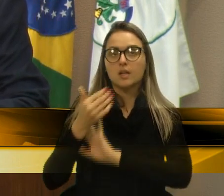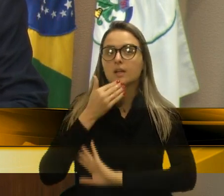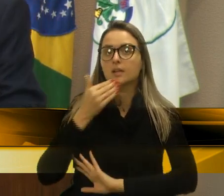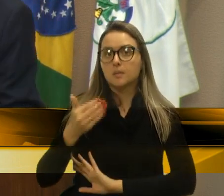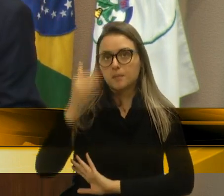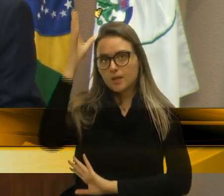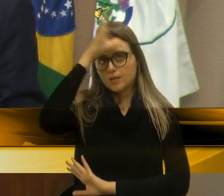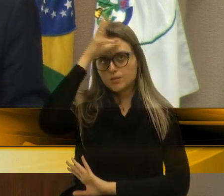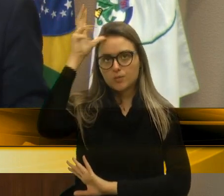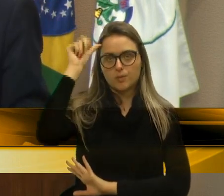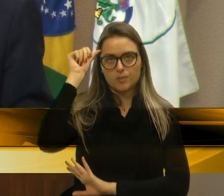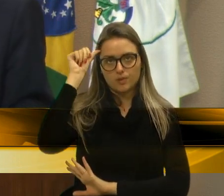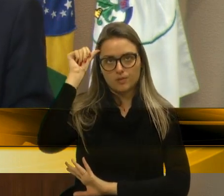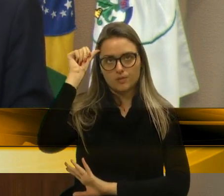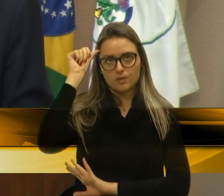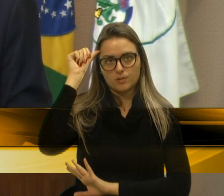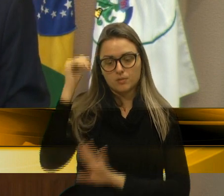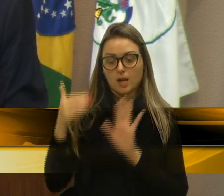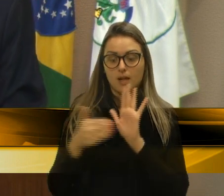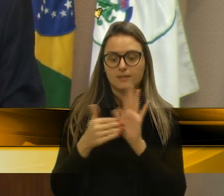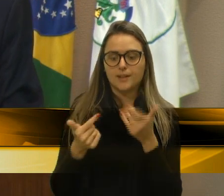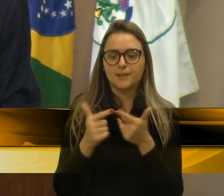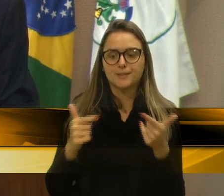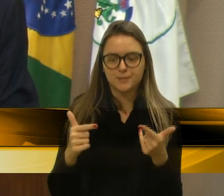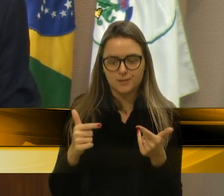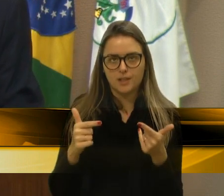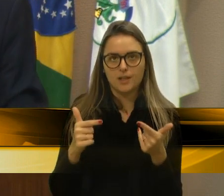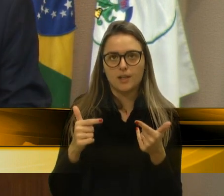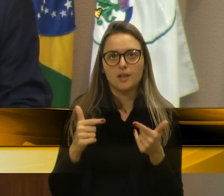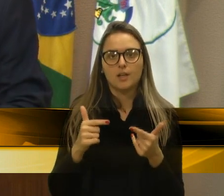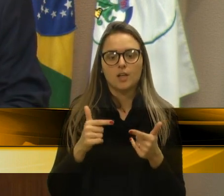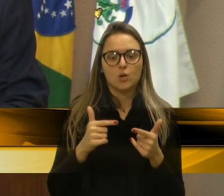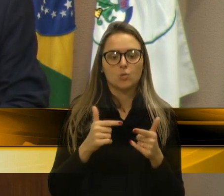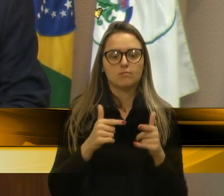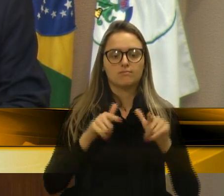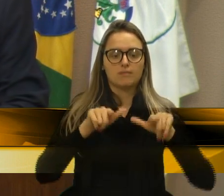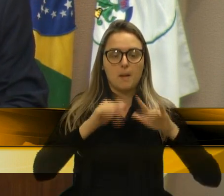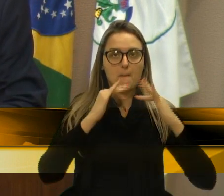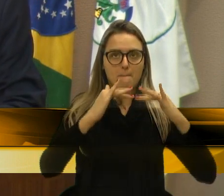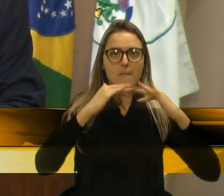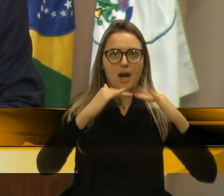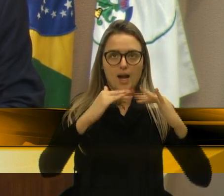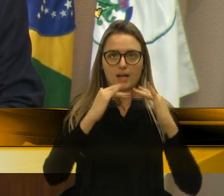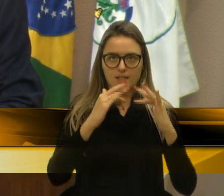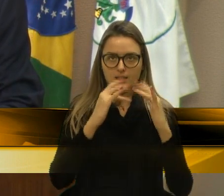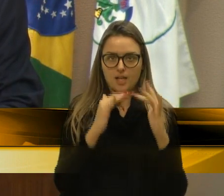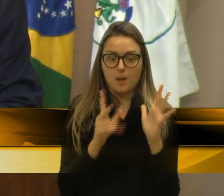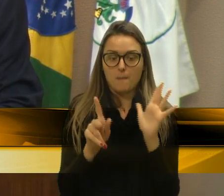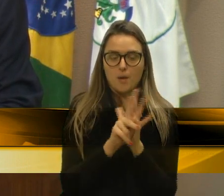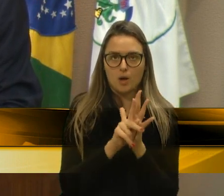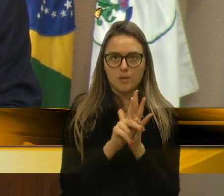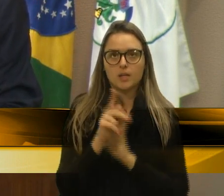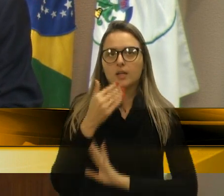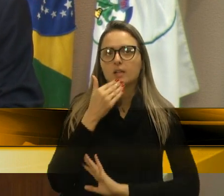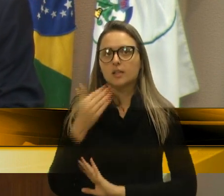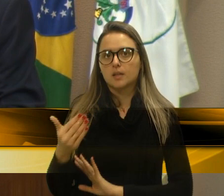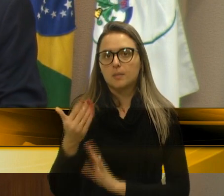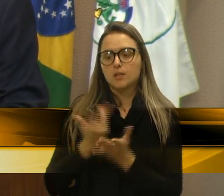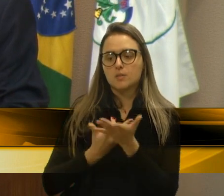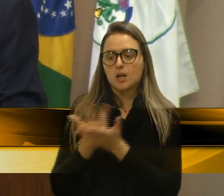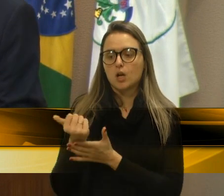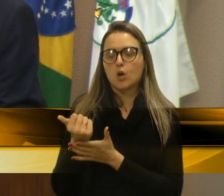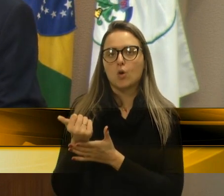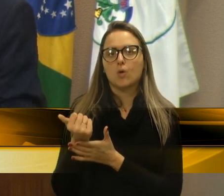Poder Executivo, até que não temos um britador fixo lá, que solicita, então, ao Executivo Municipal, aquisição de um